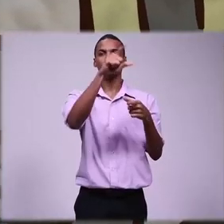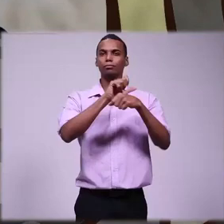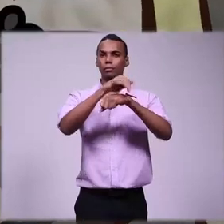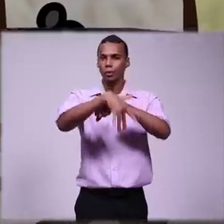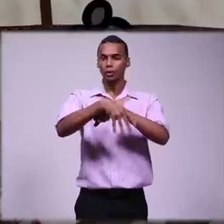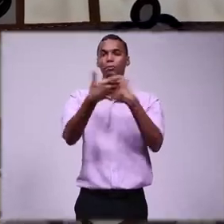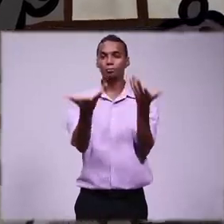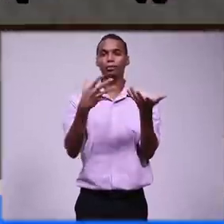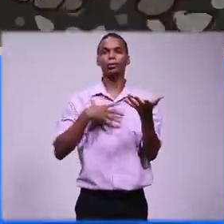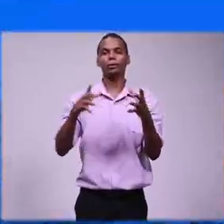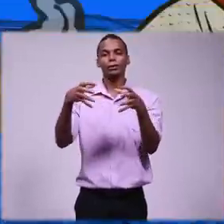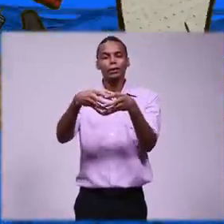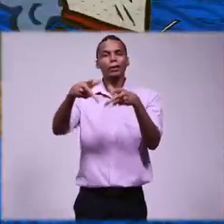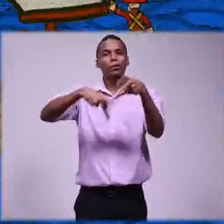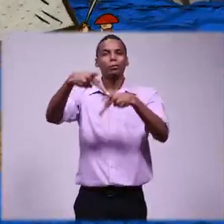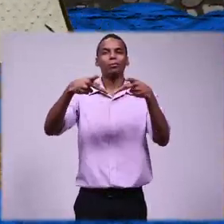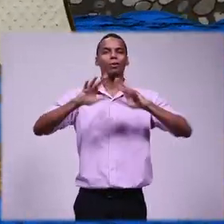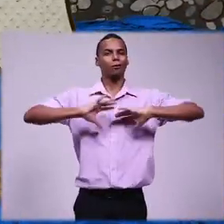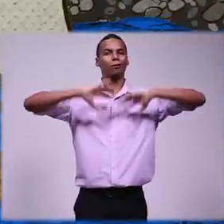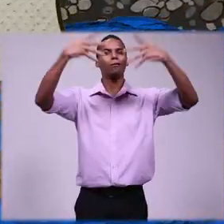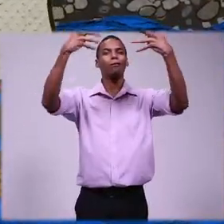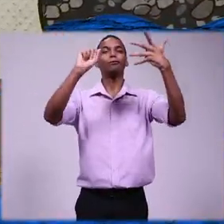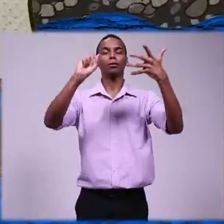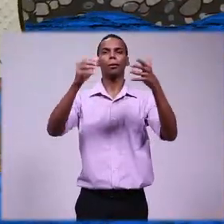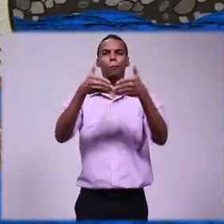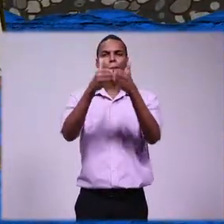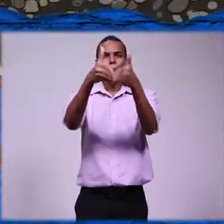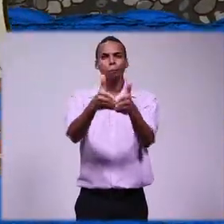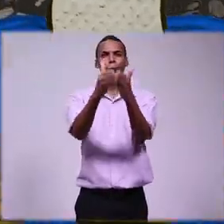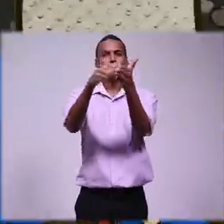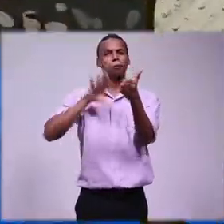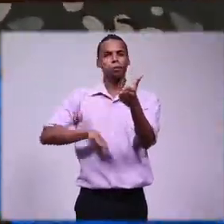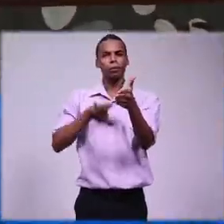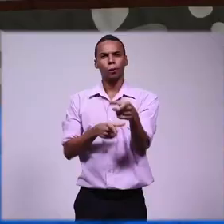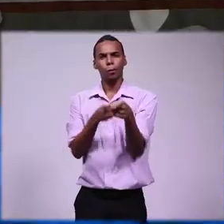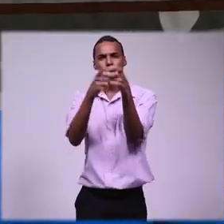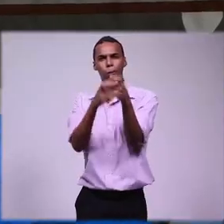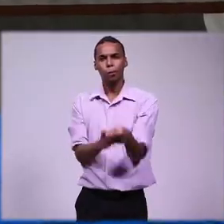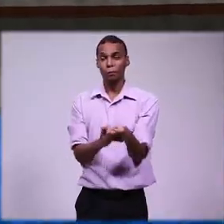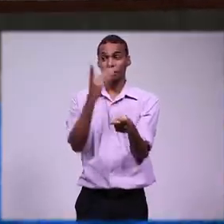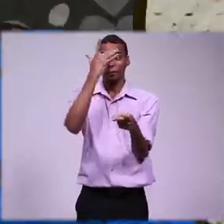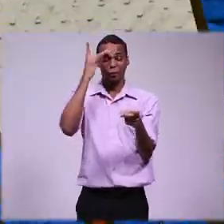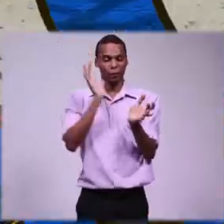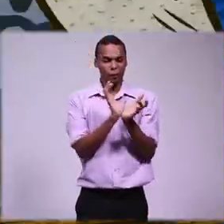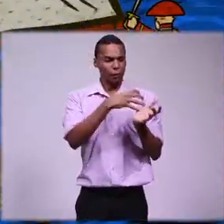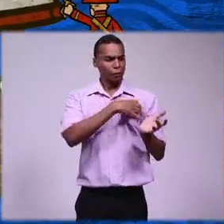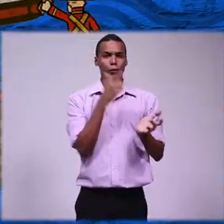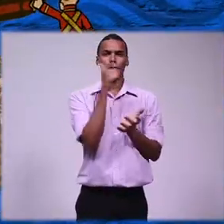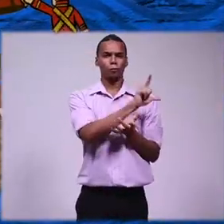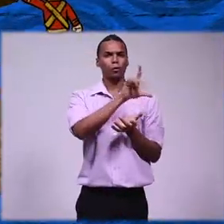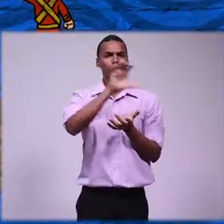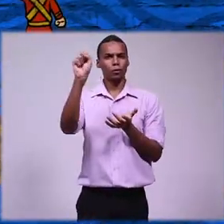Enquanto o povo celebrava, uma escuna portuguesa disparava contra a vila. Os baianos conseguiram vencer a luta usando